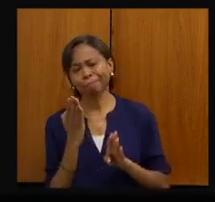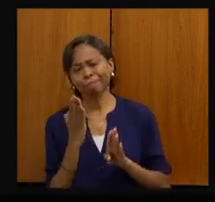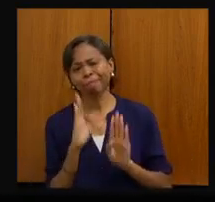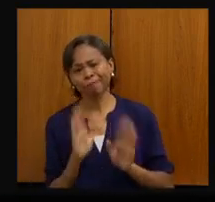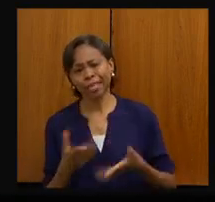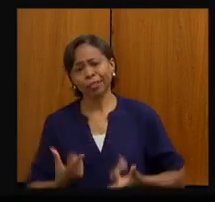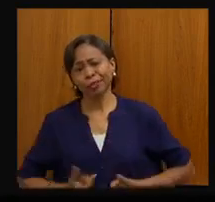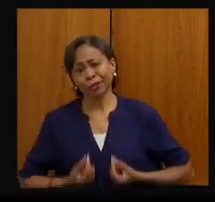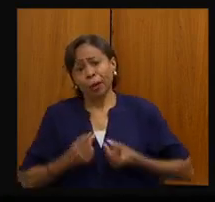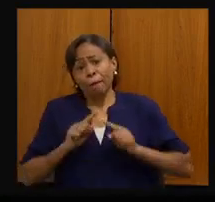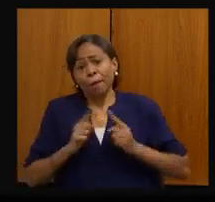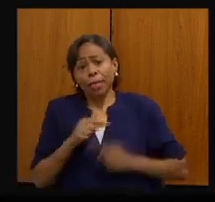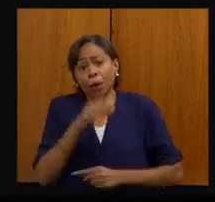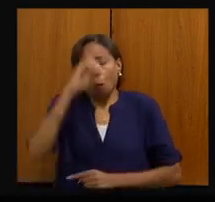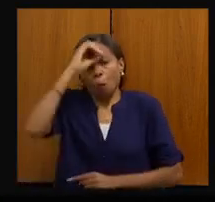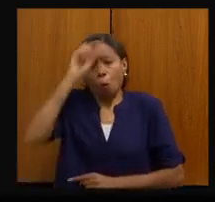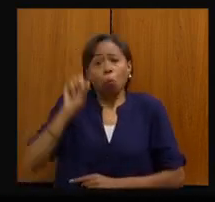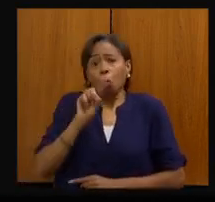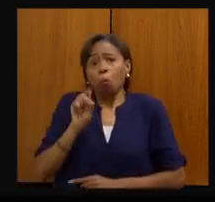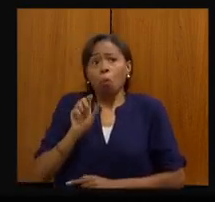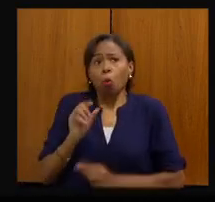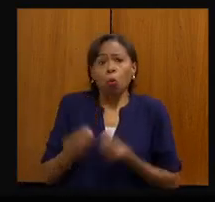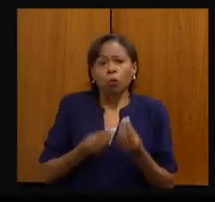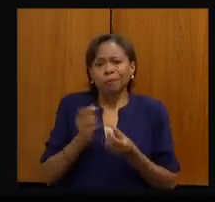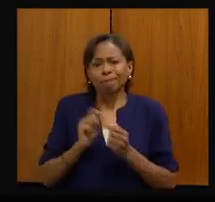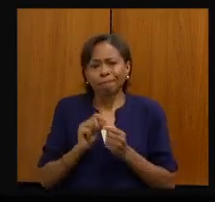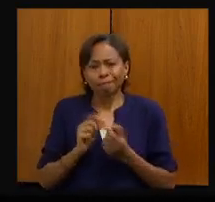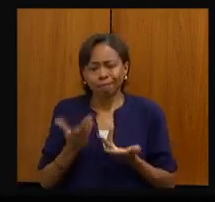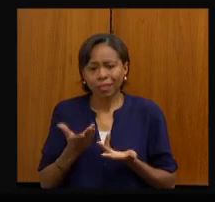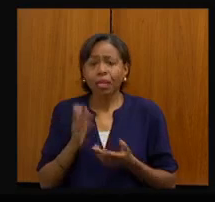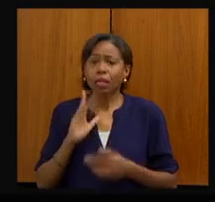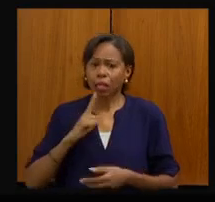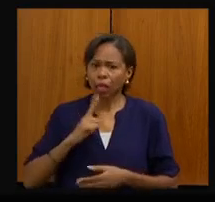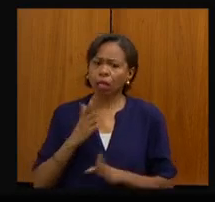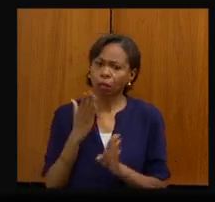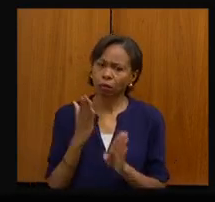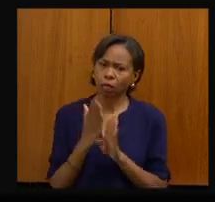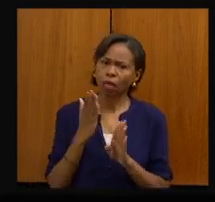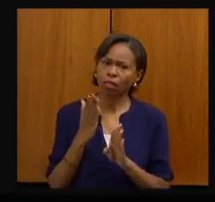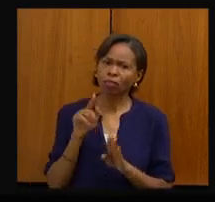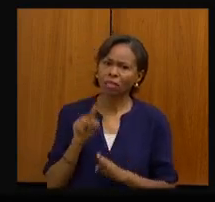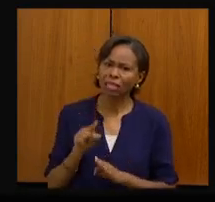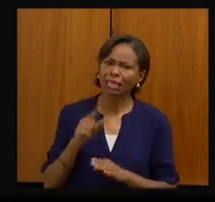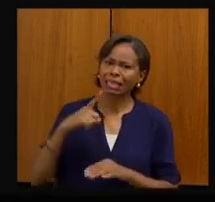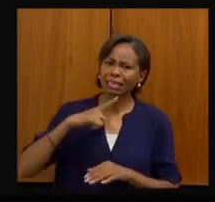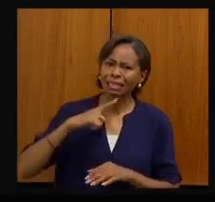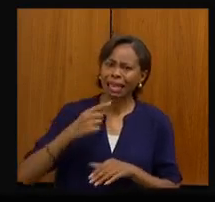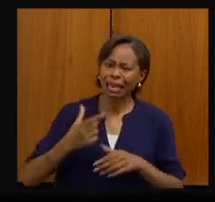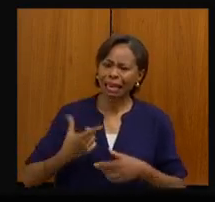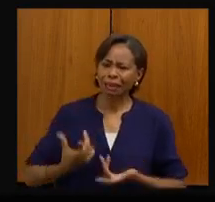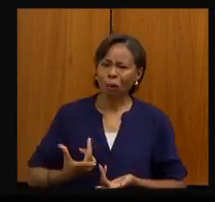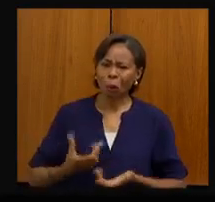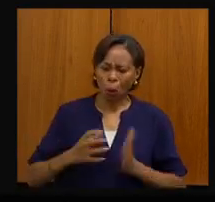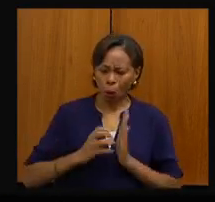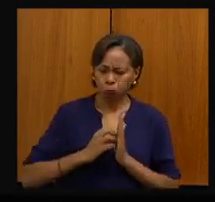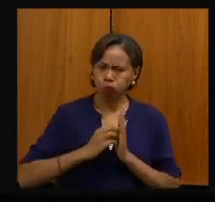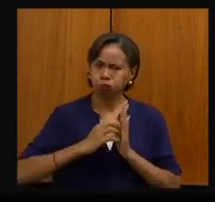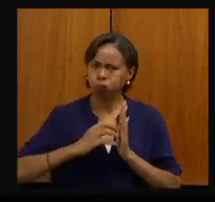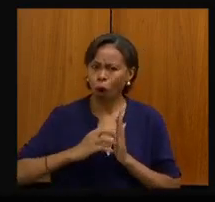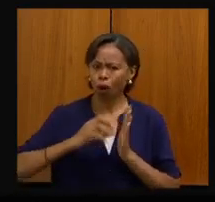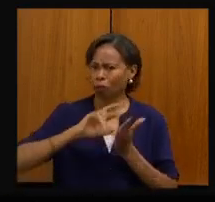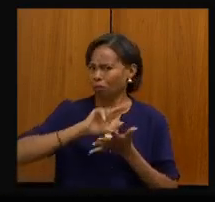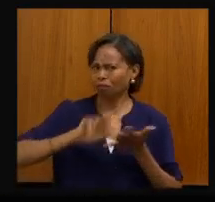fazer. Às vezes tem um diagnóstico, olha, você está com uma hipertrofia prostática, você está com nódulo mamário e você não